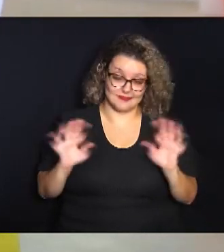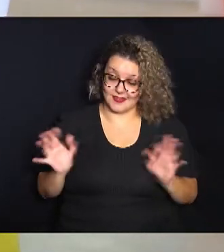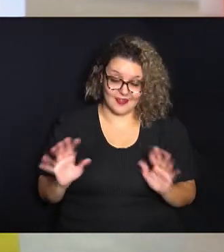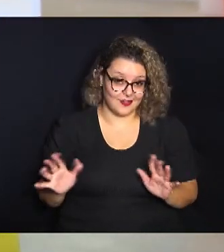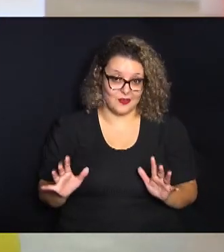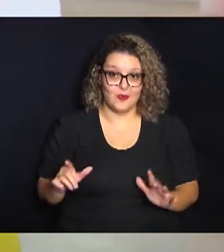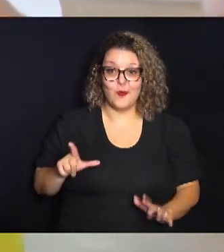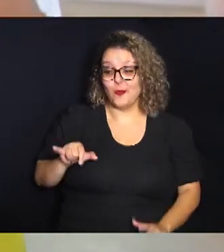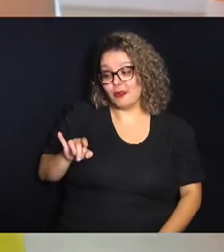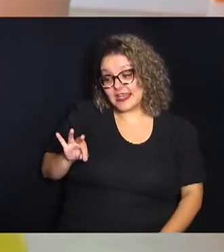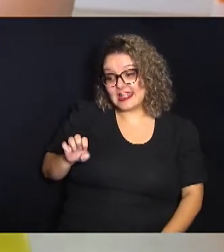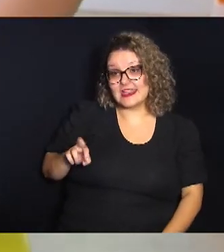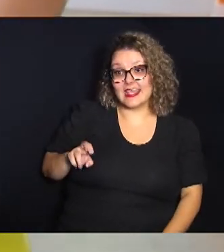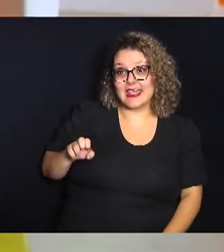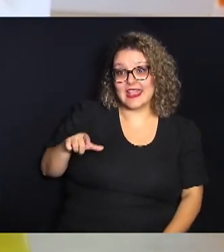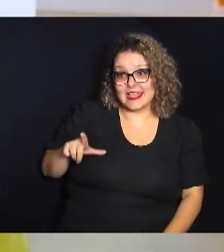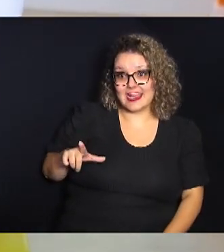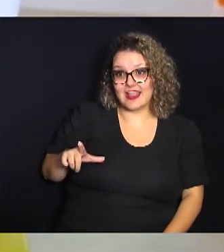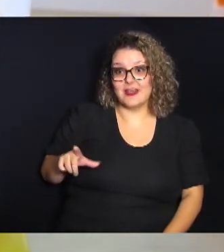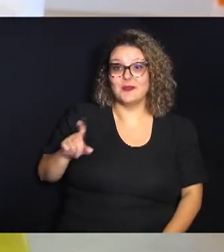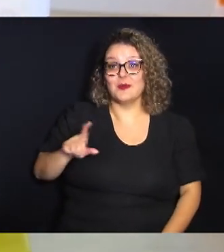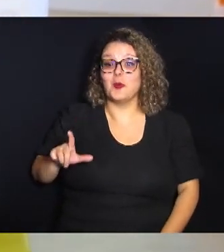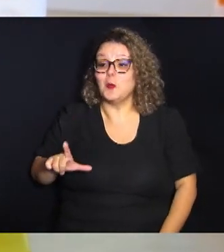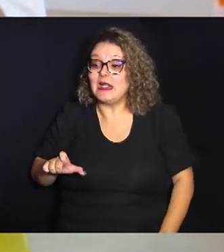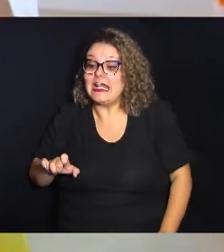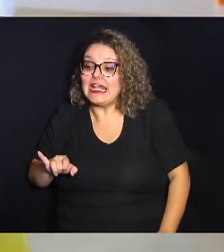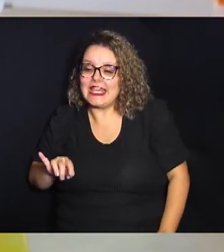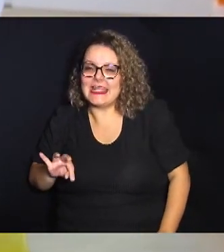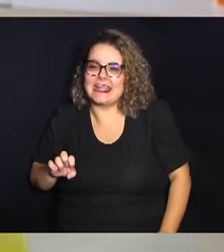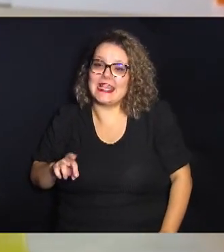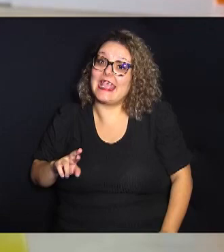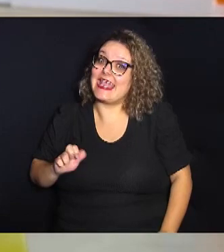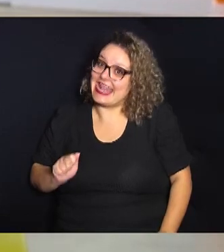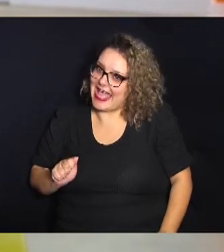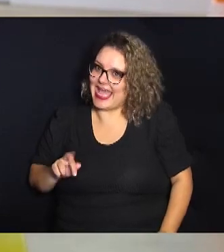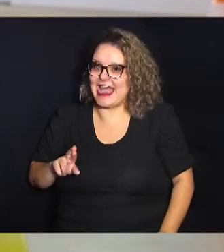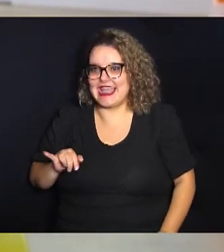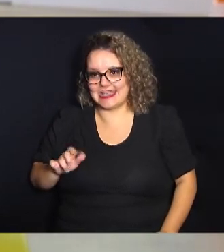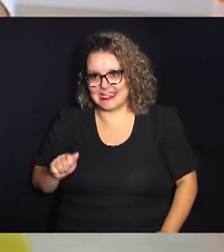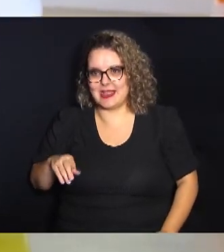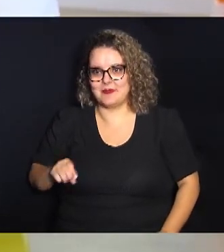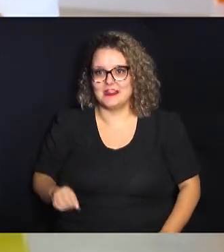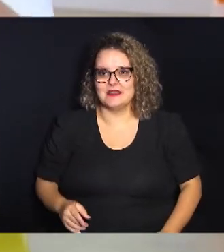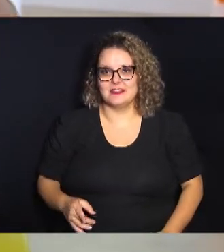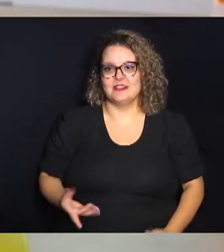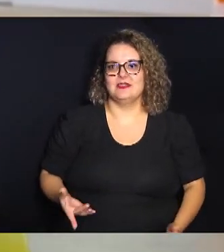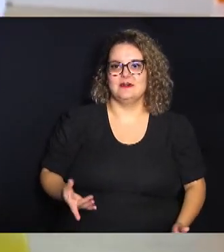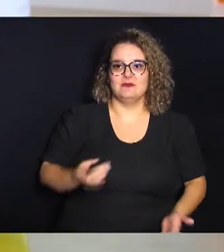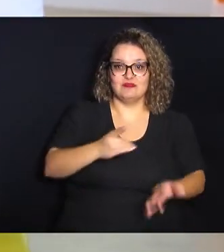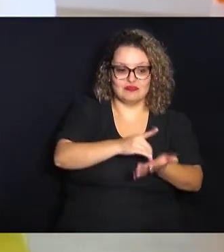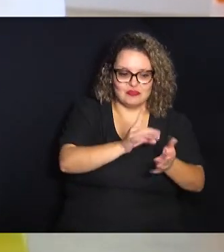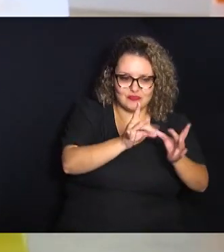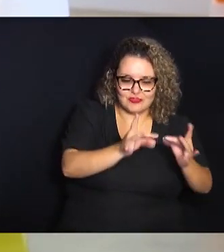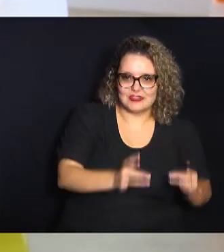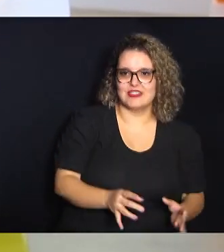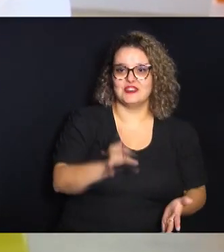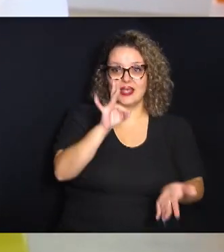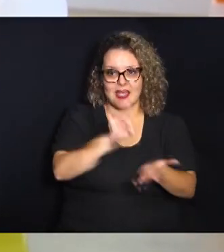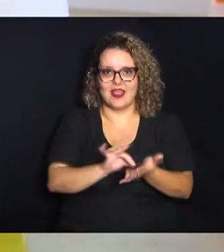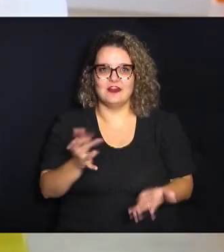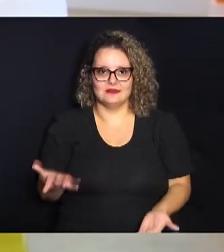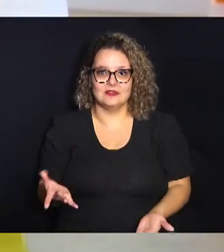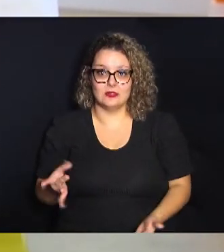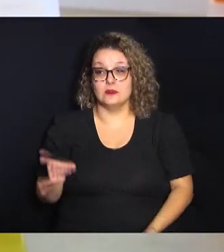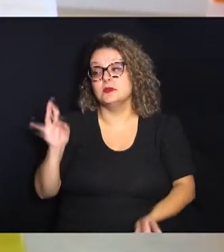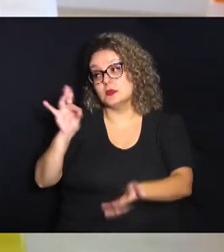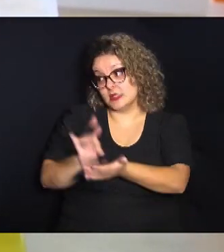literalmente não é o literariamente é o de forma dicionalizada de forma real então de fato